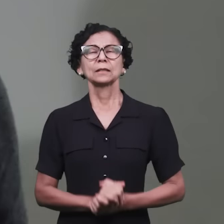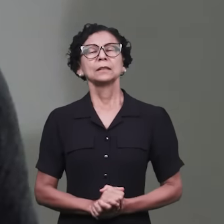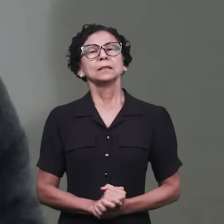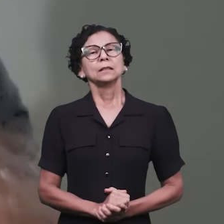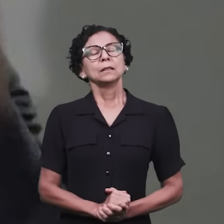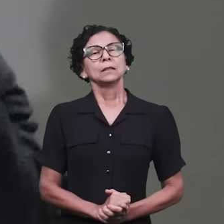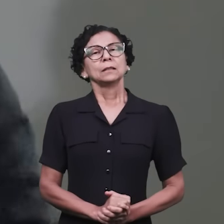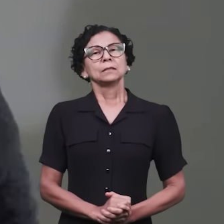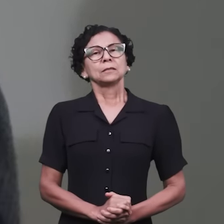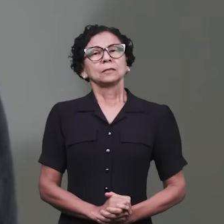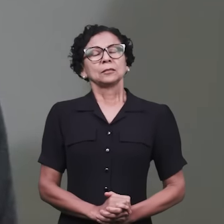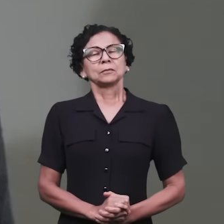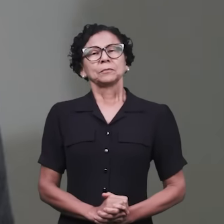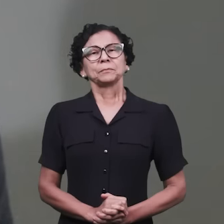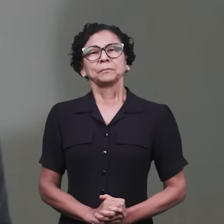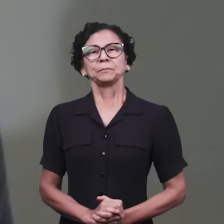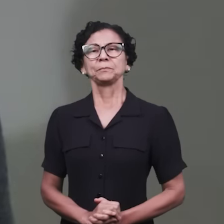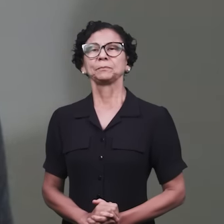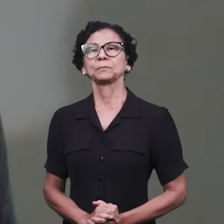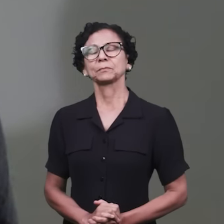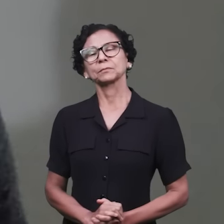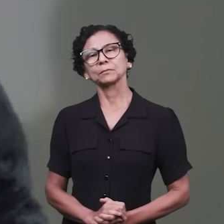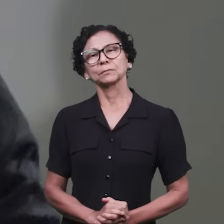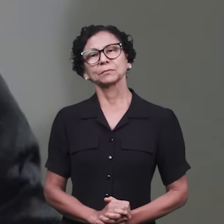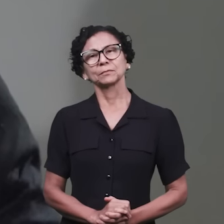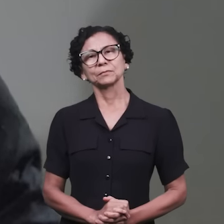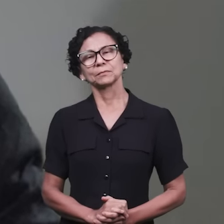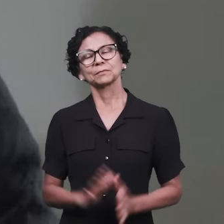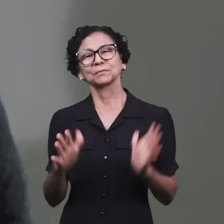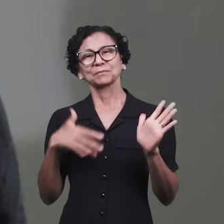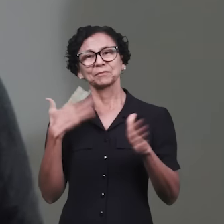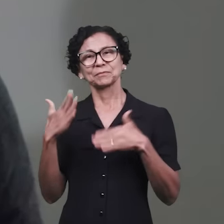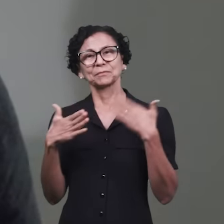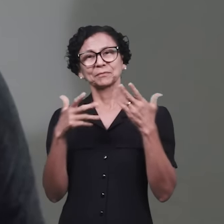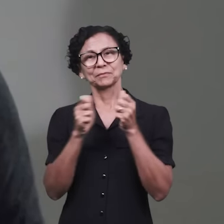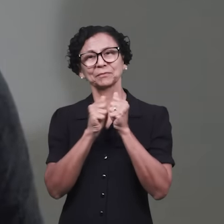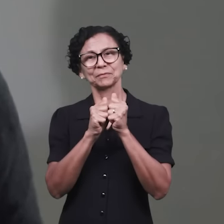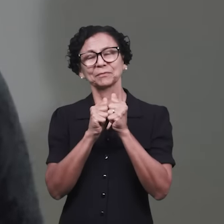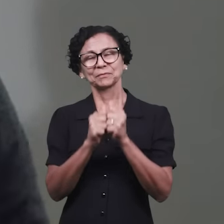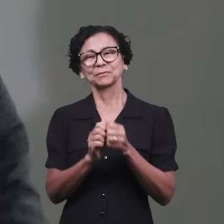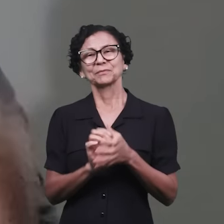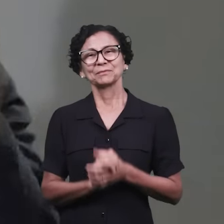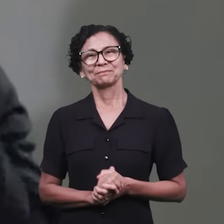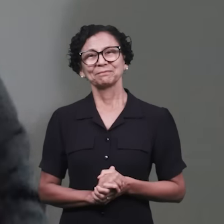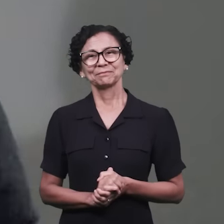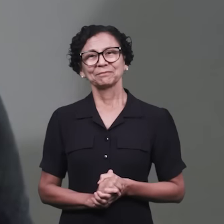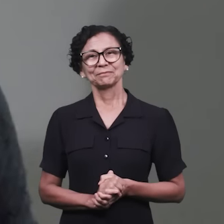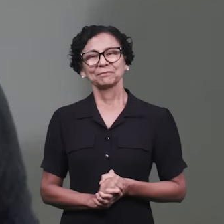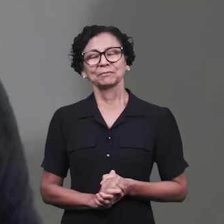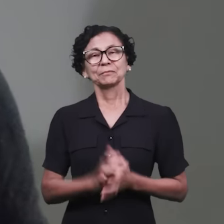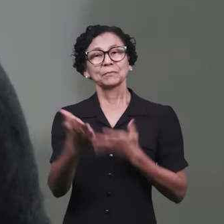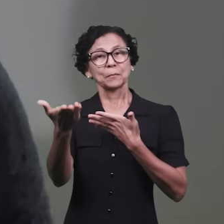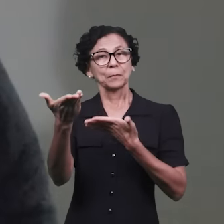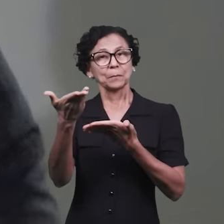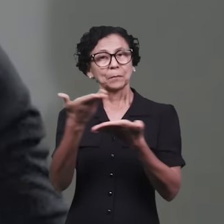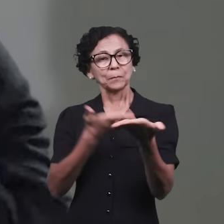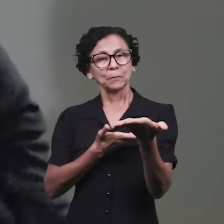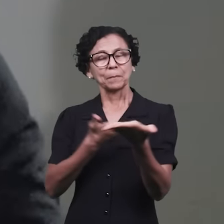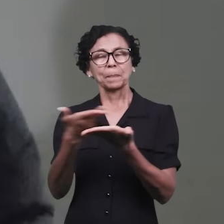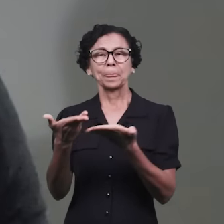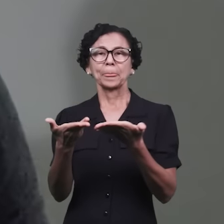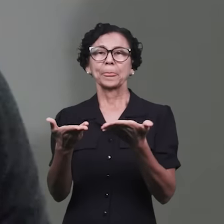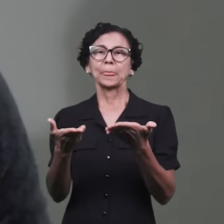aqui no Maná e News. Saudamos com a paz do Senhor Jesus. Uma grande alegria estarmos aqui novamente para compartilhar com os irmãos